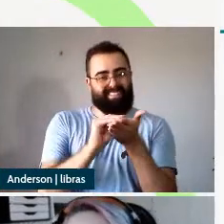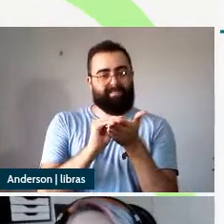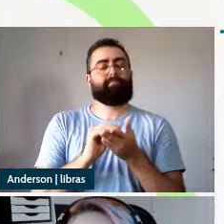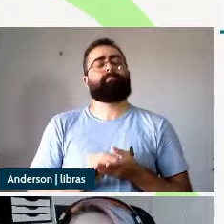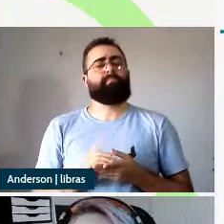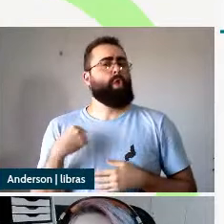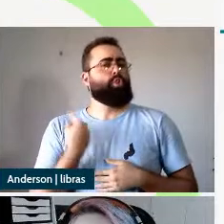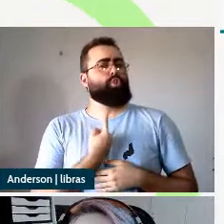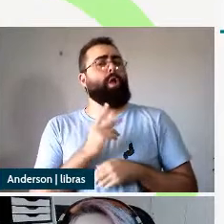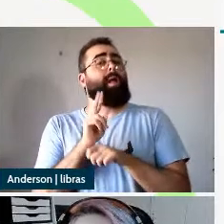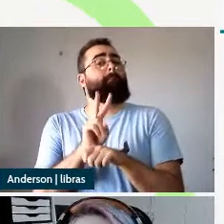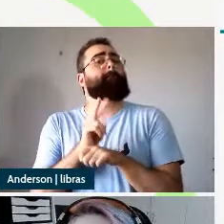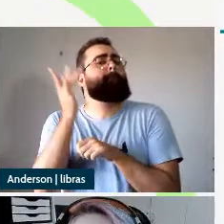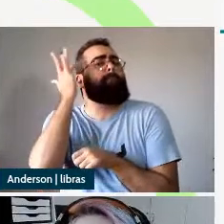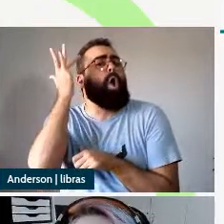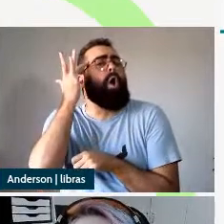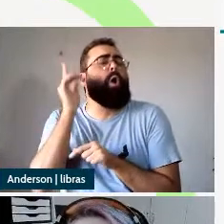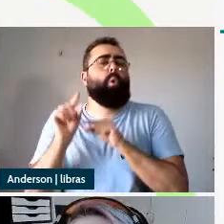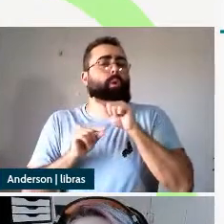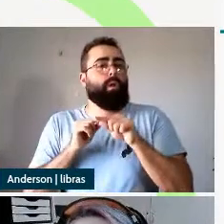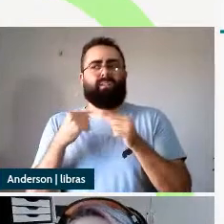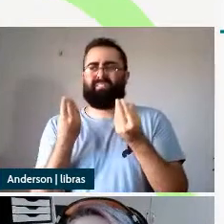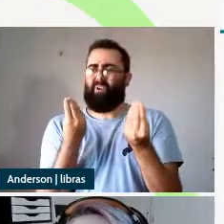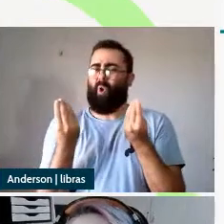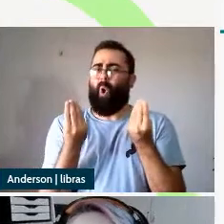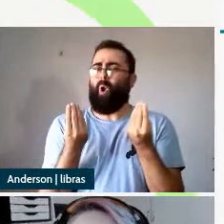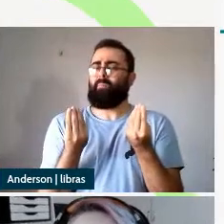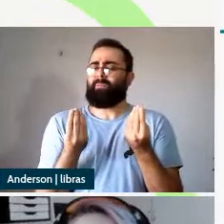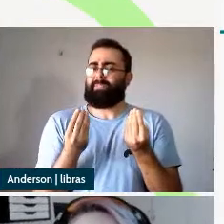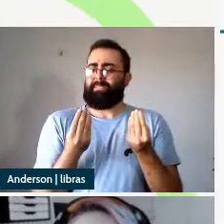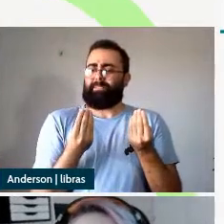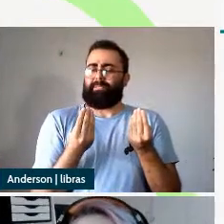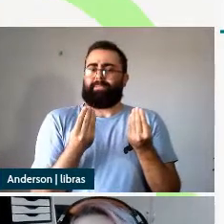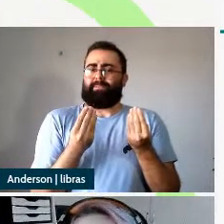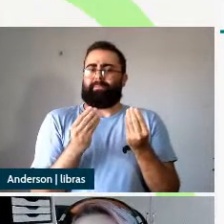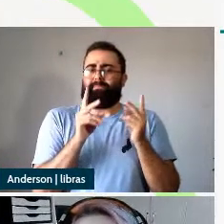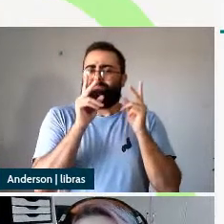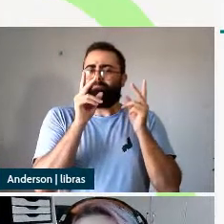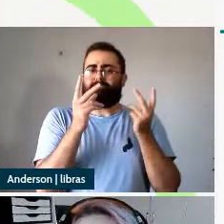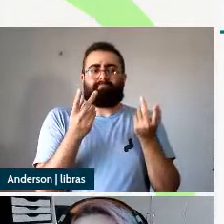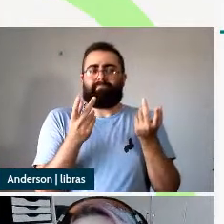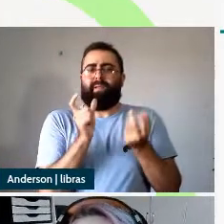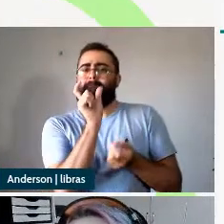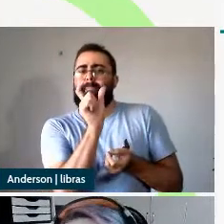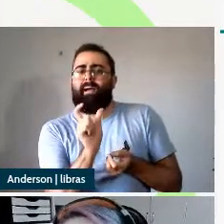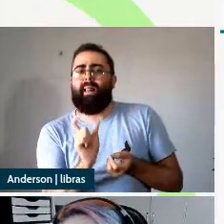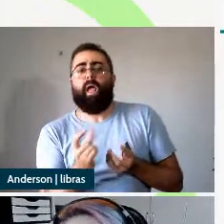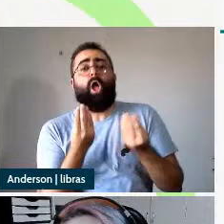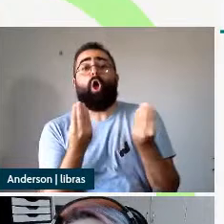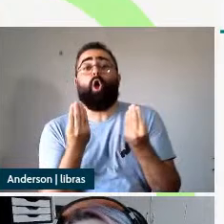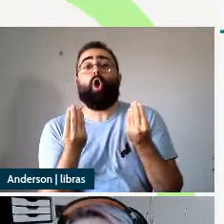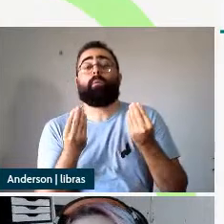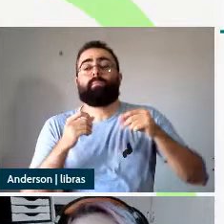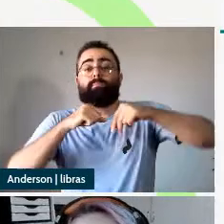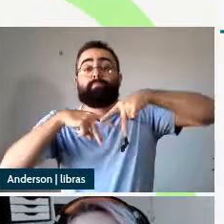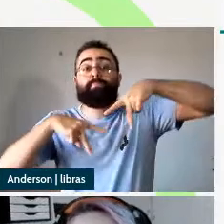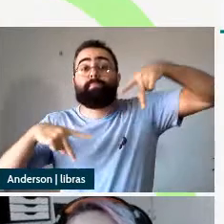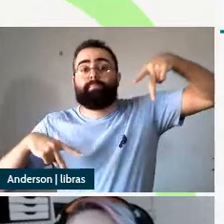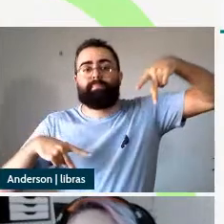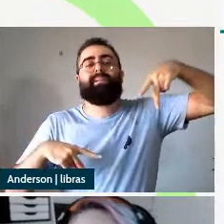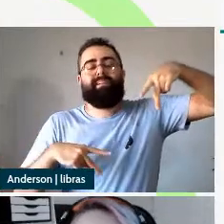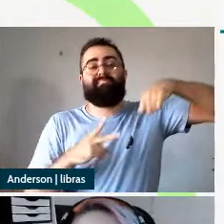funciona esse comportamento categorial heterogêneo do participio através de projeções funcionais verbais e nominais